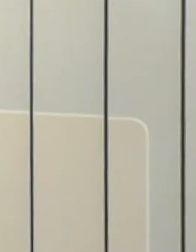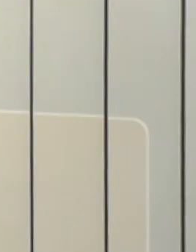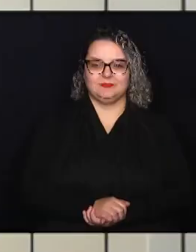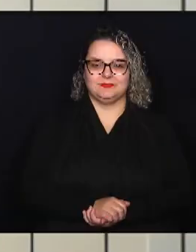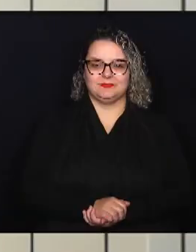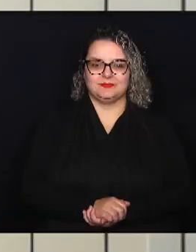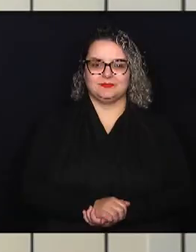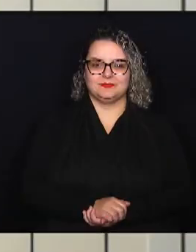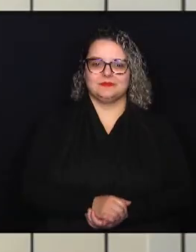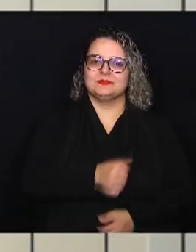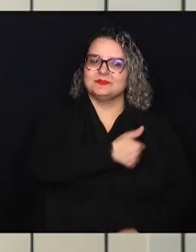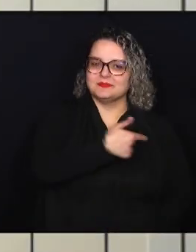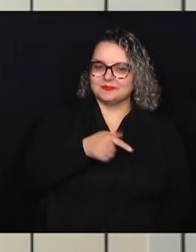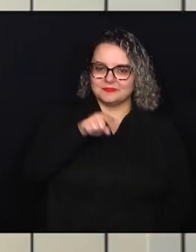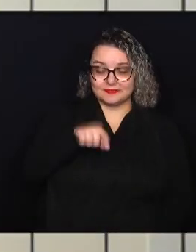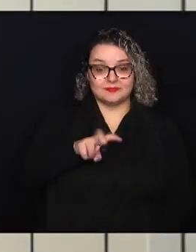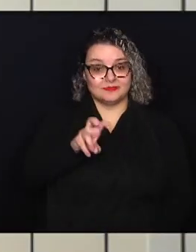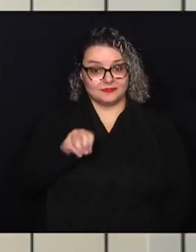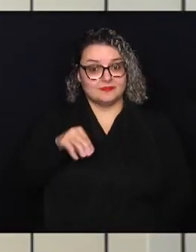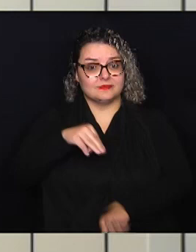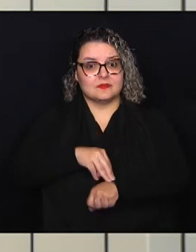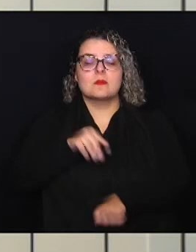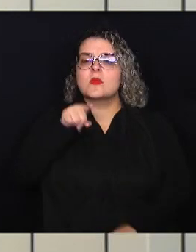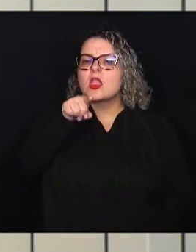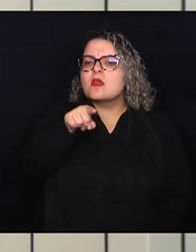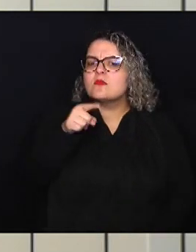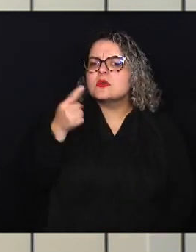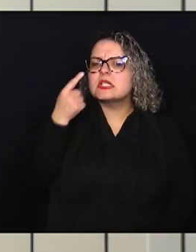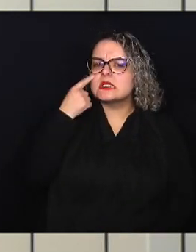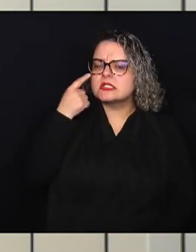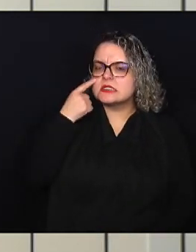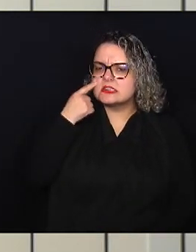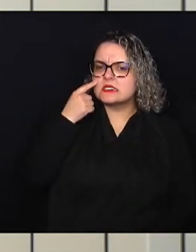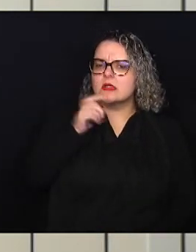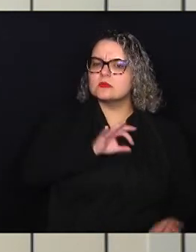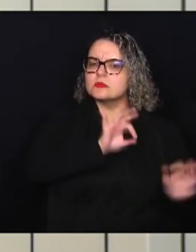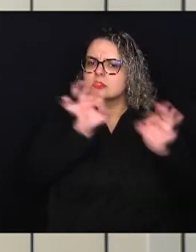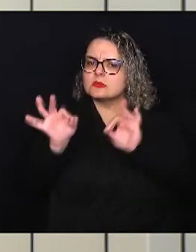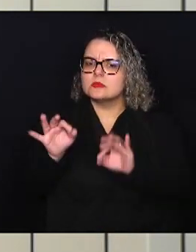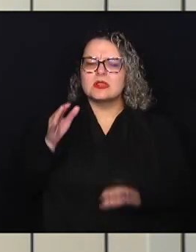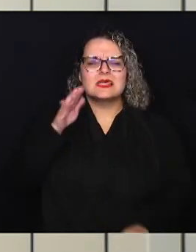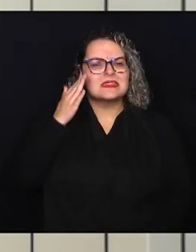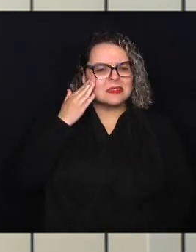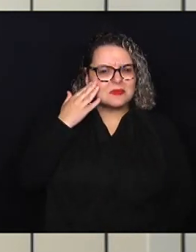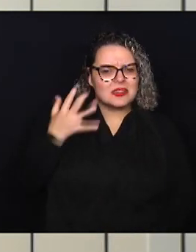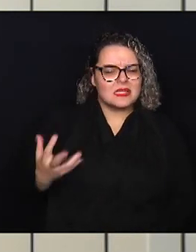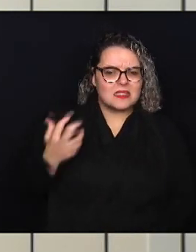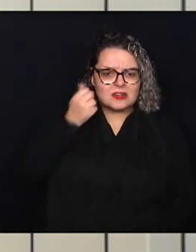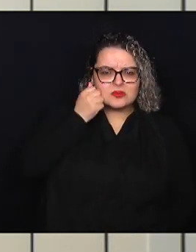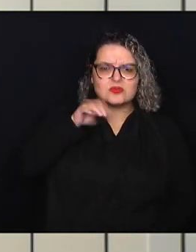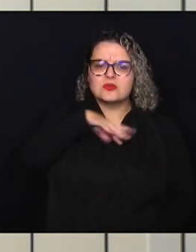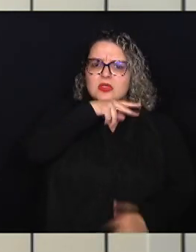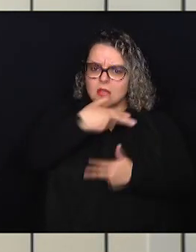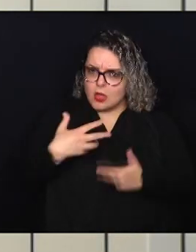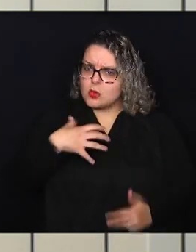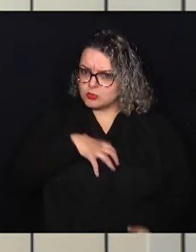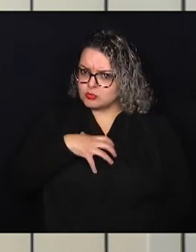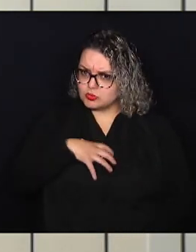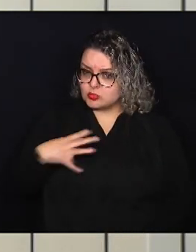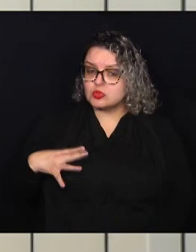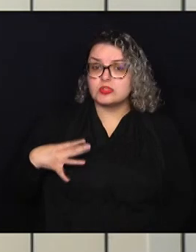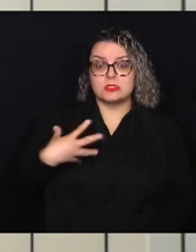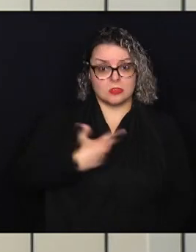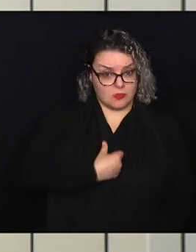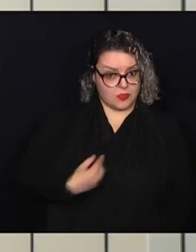Meio dia mais 50 minutos Você que está nos acompanhando sabia que a adoção de animais é uma maneira de salvar